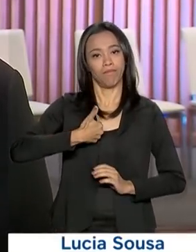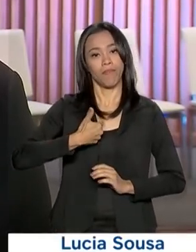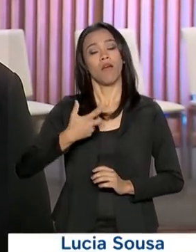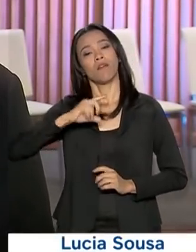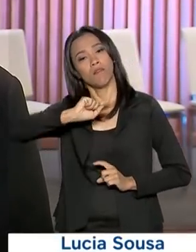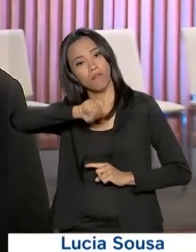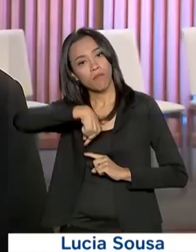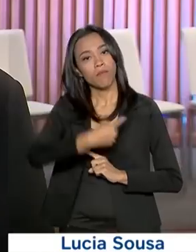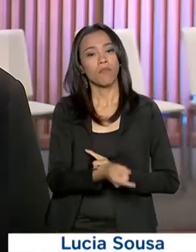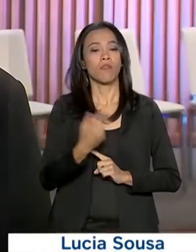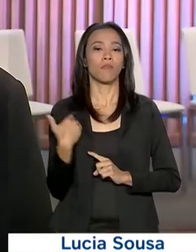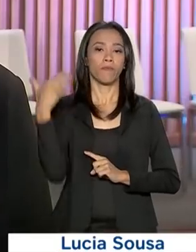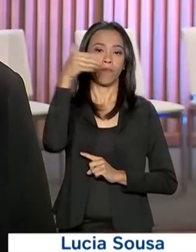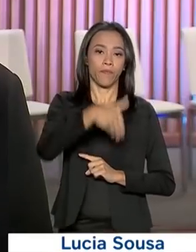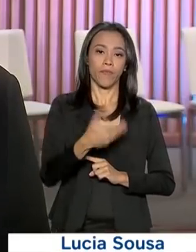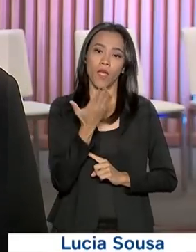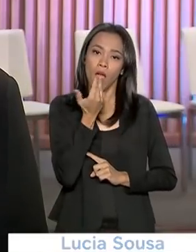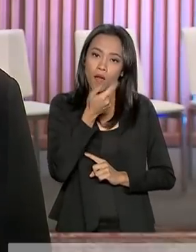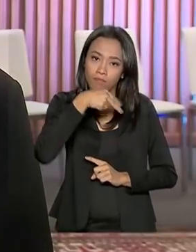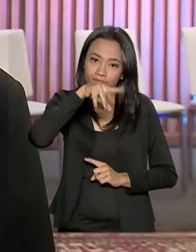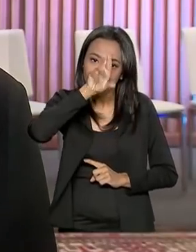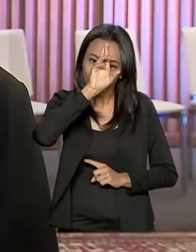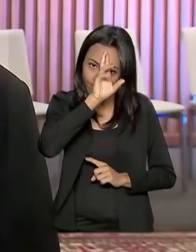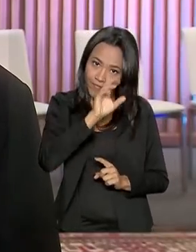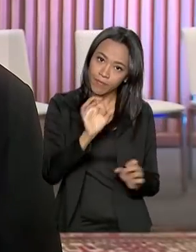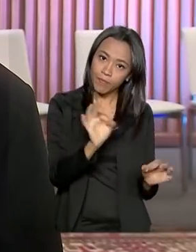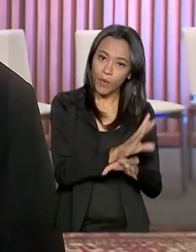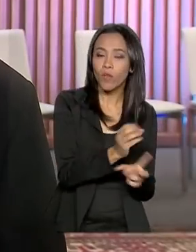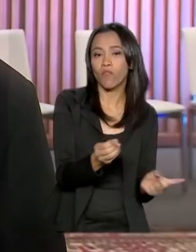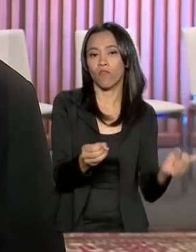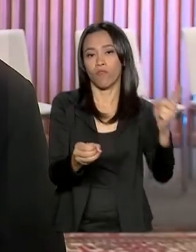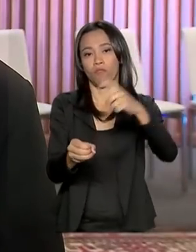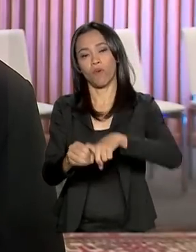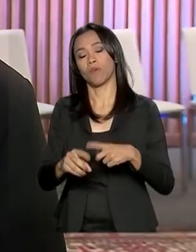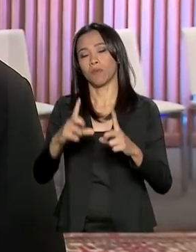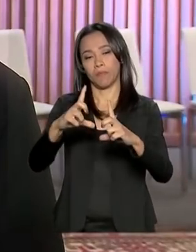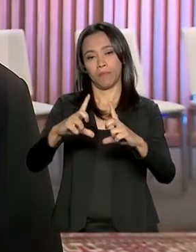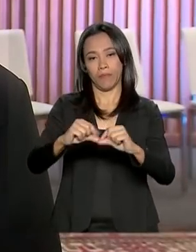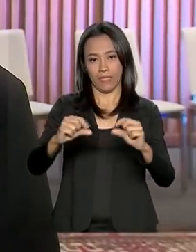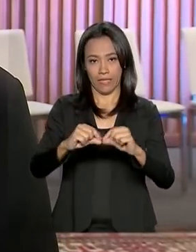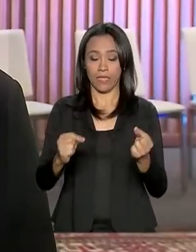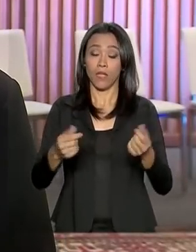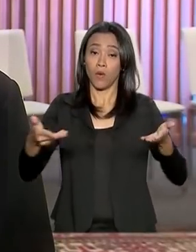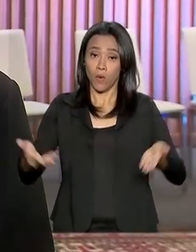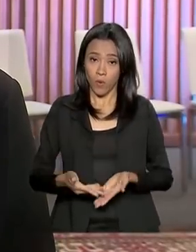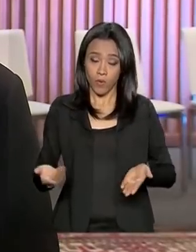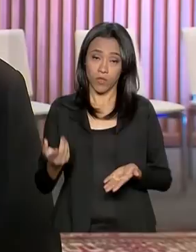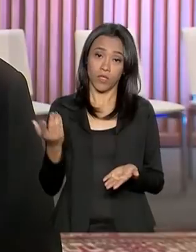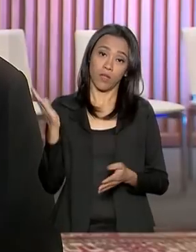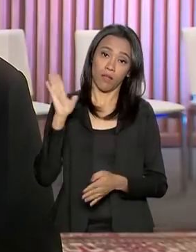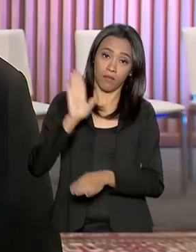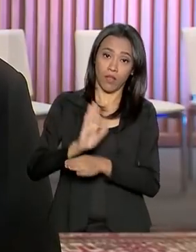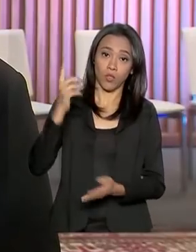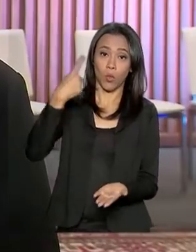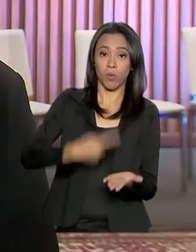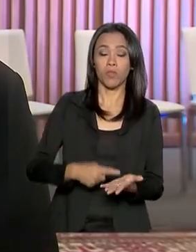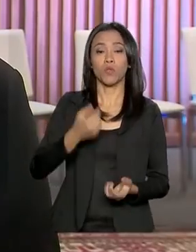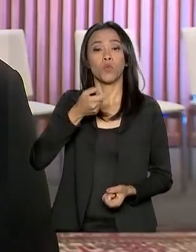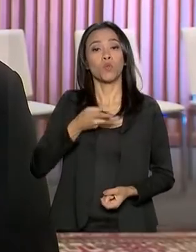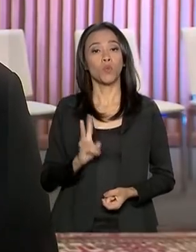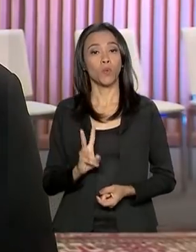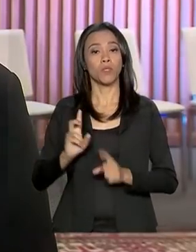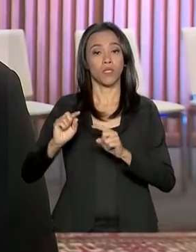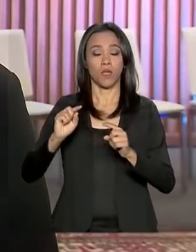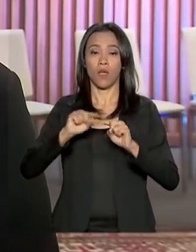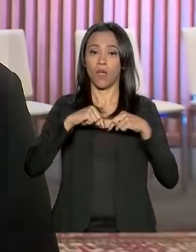almoçar com o presidente da Firjan e em seguida retorna para Brasília. Ainda hoje estão previstas, na parte da tarde, duas reuniões políticas